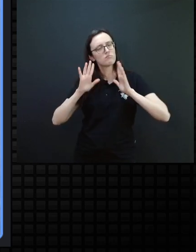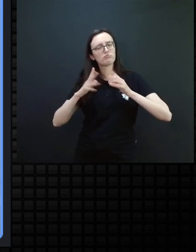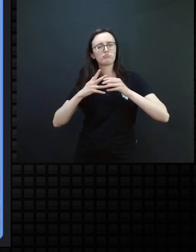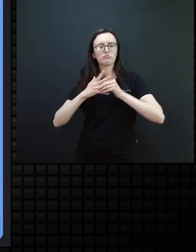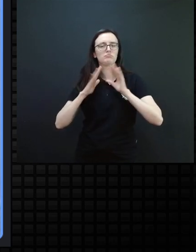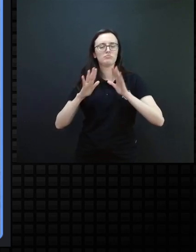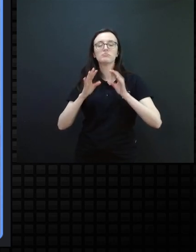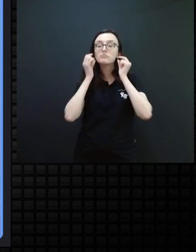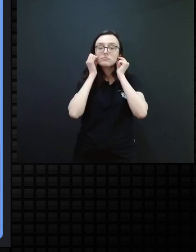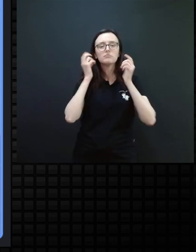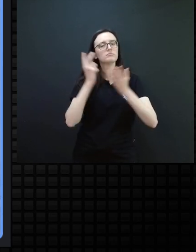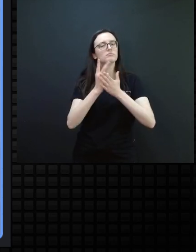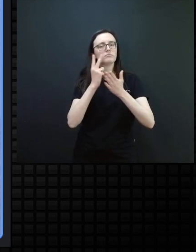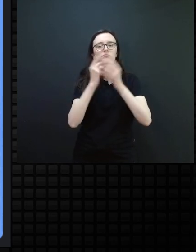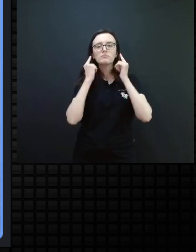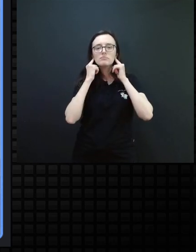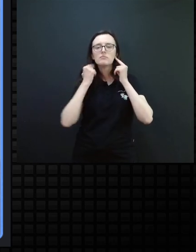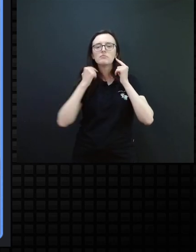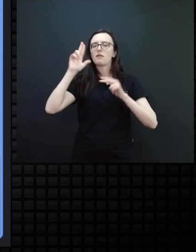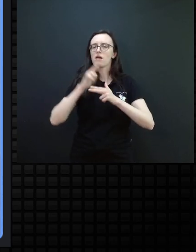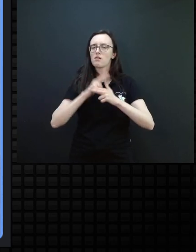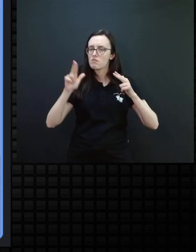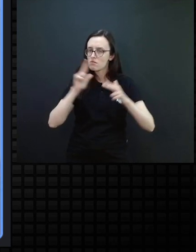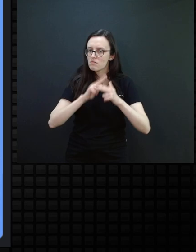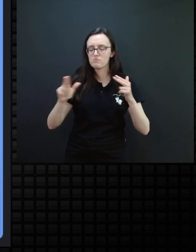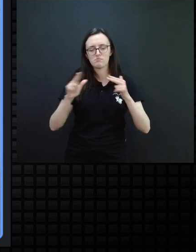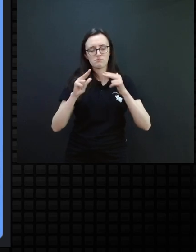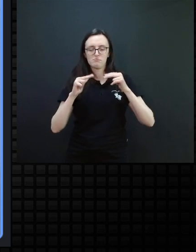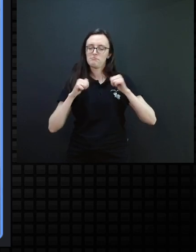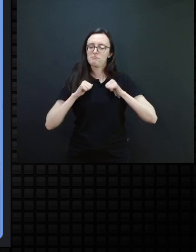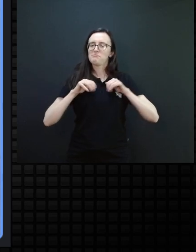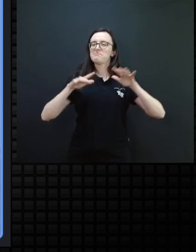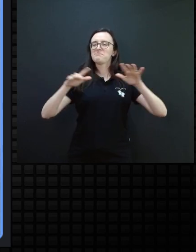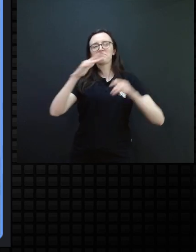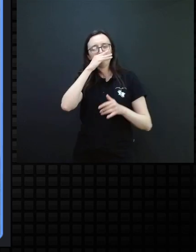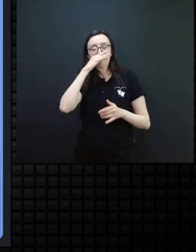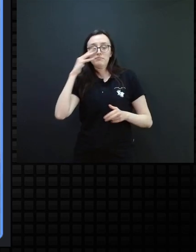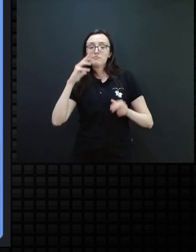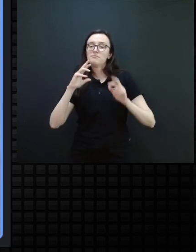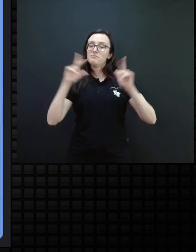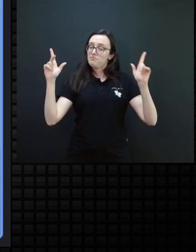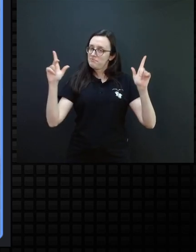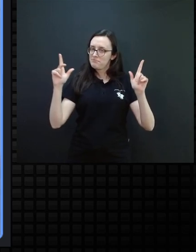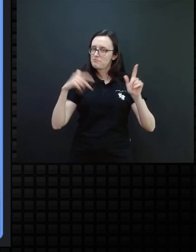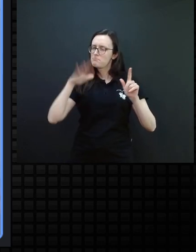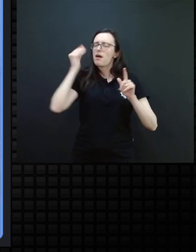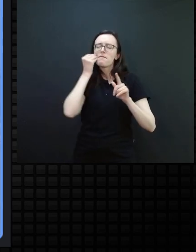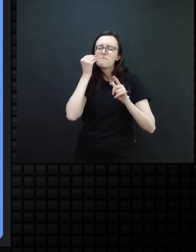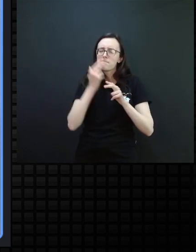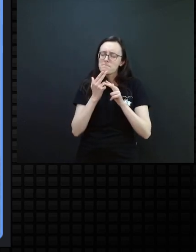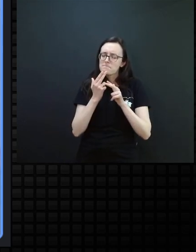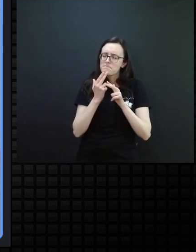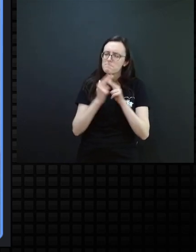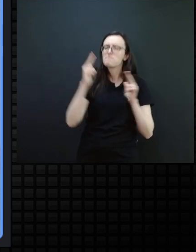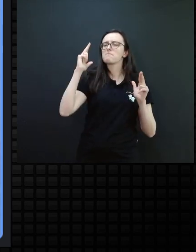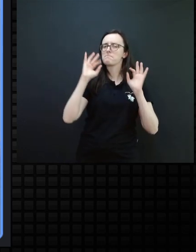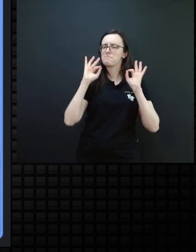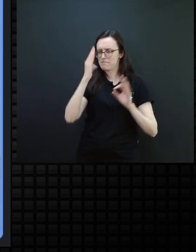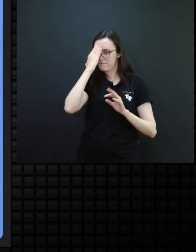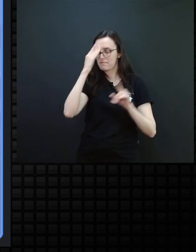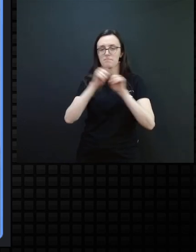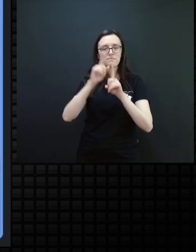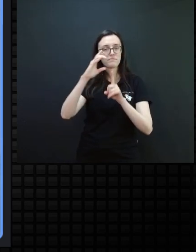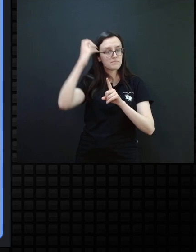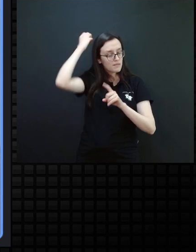O seu brinco, o mais distreto possível, o seu aroma, o mais distreto, cabelo, preso, vai pegar a criança, o cabelo